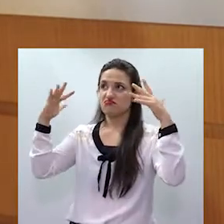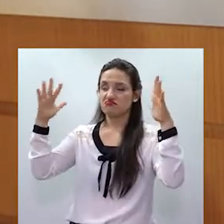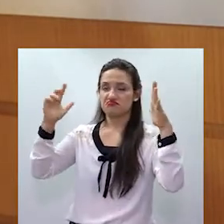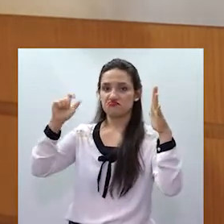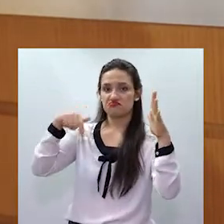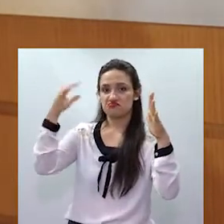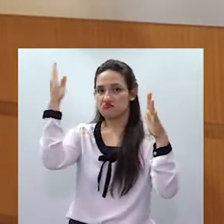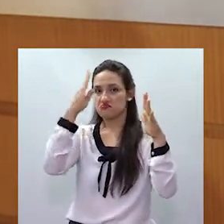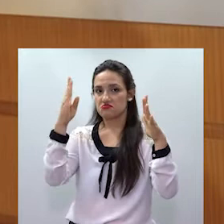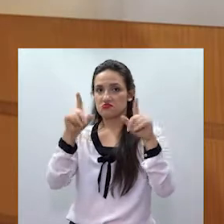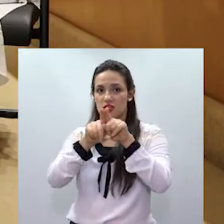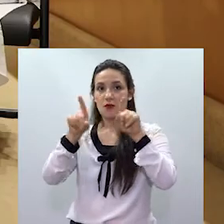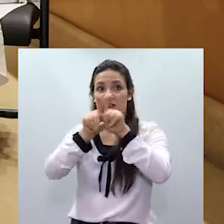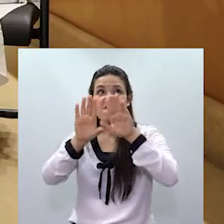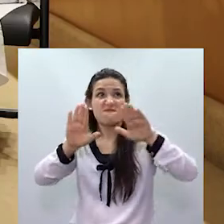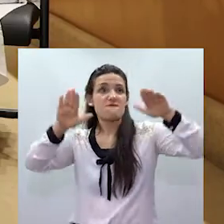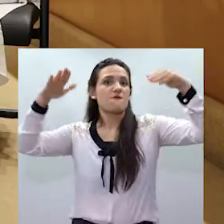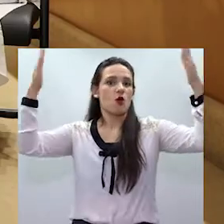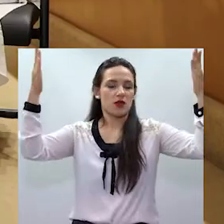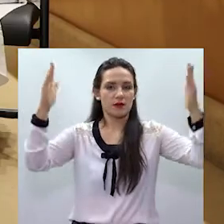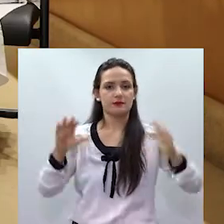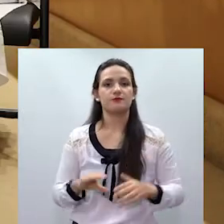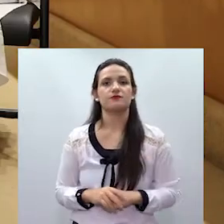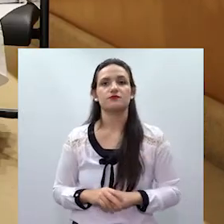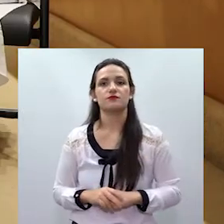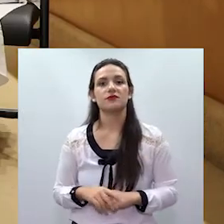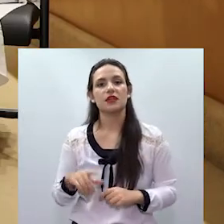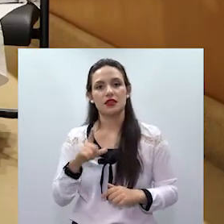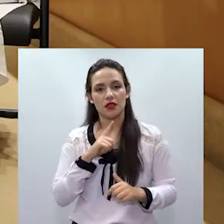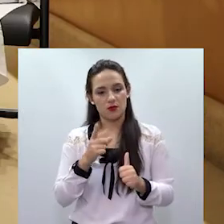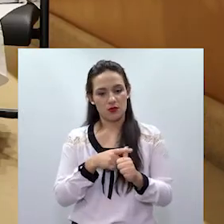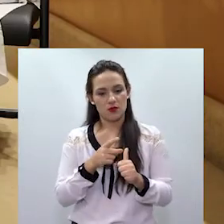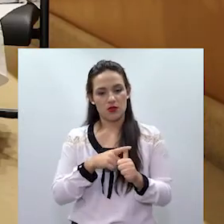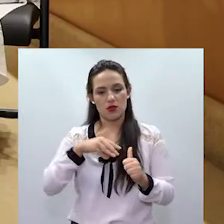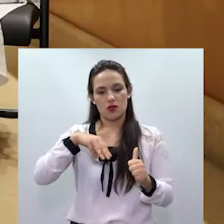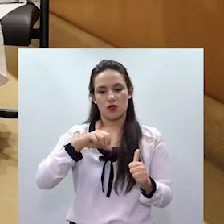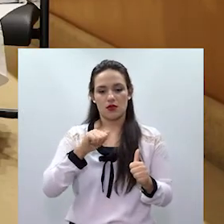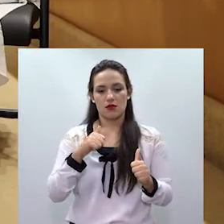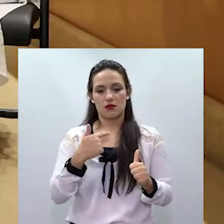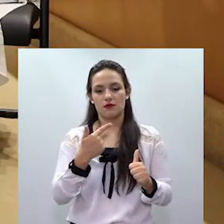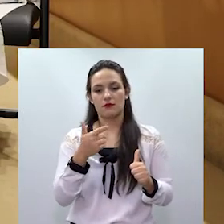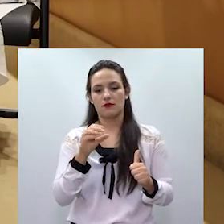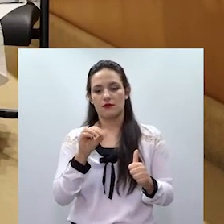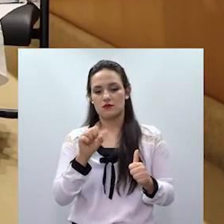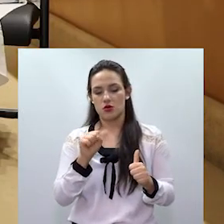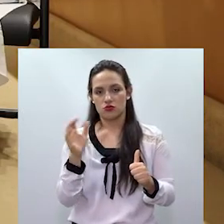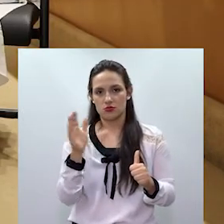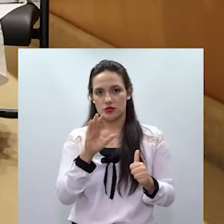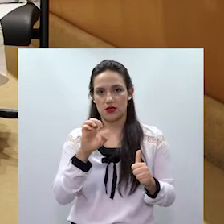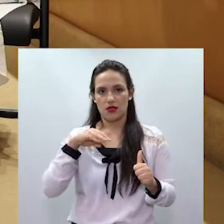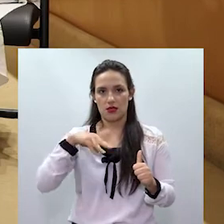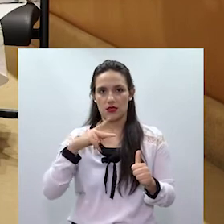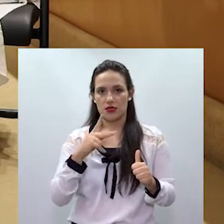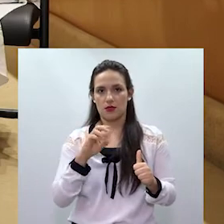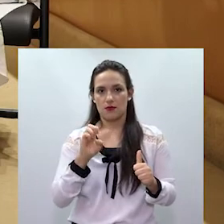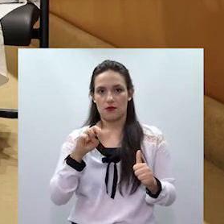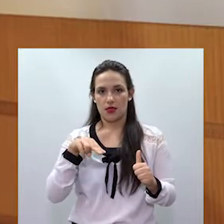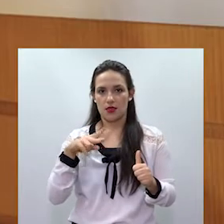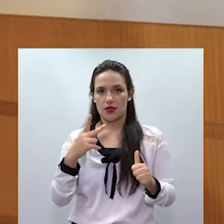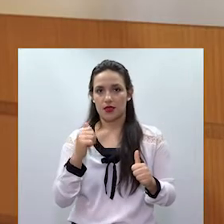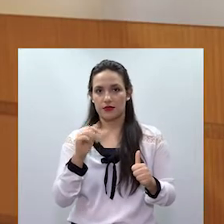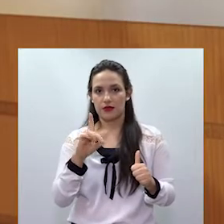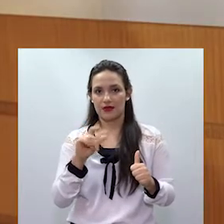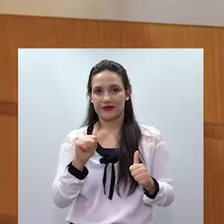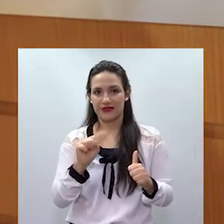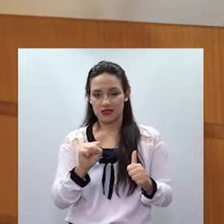nacional e internacional. Entre eles, eu gosto sempre de destacar o Mãos Empenhadas contra a Violência, que é um